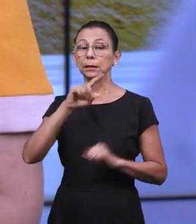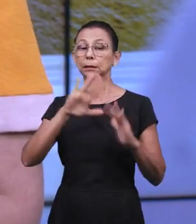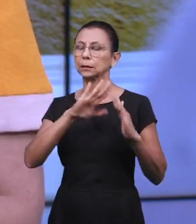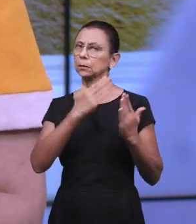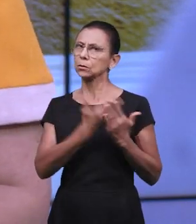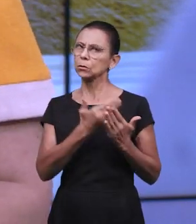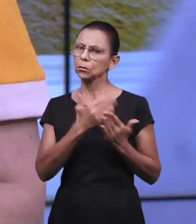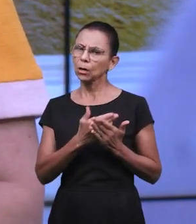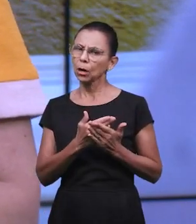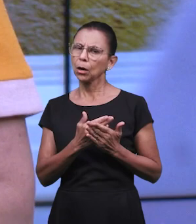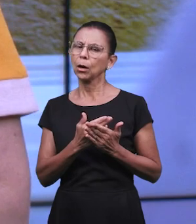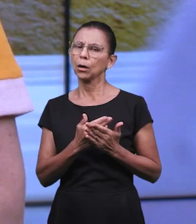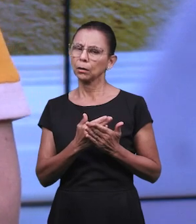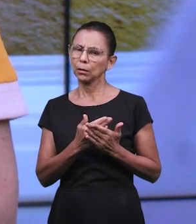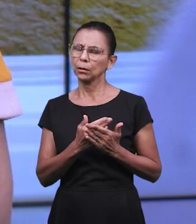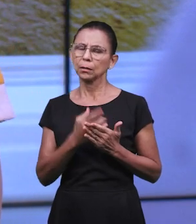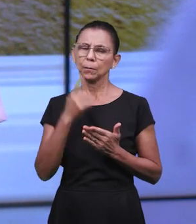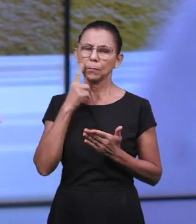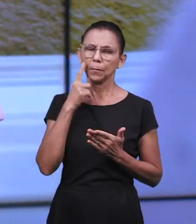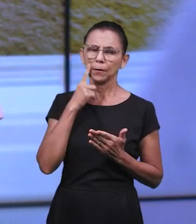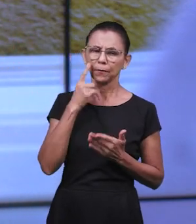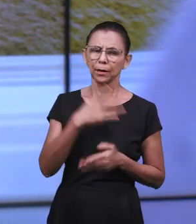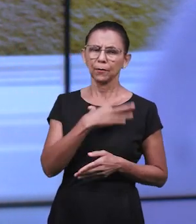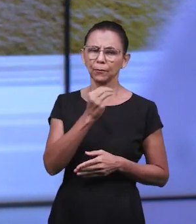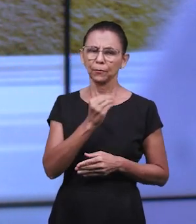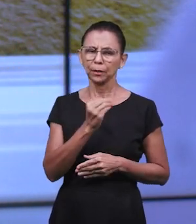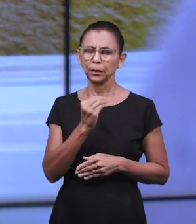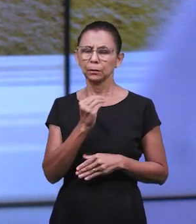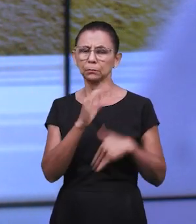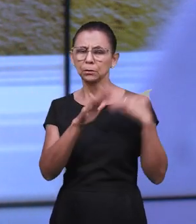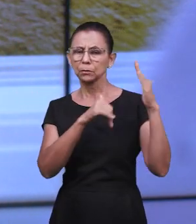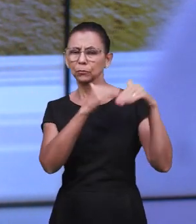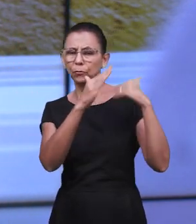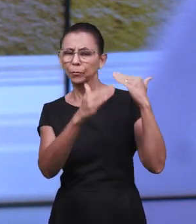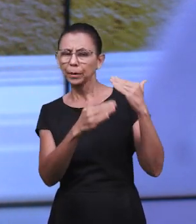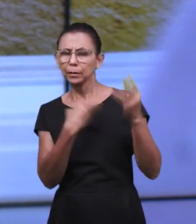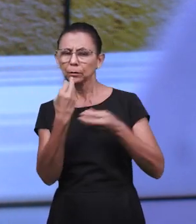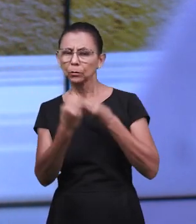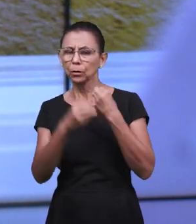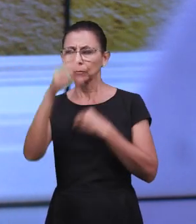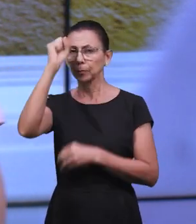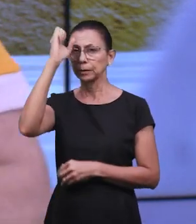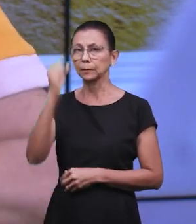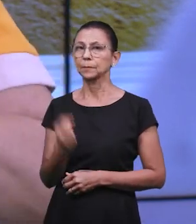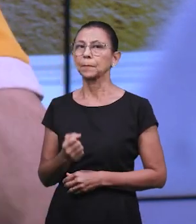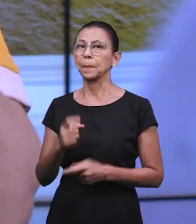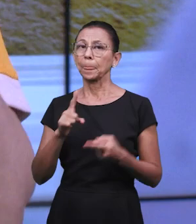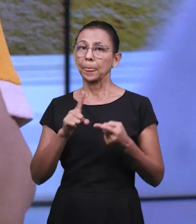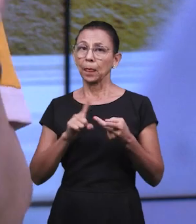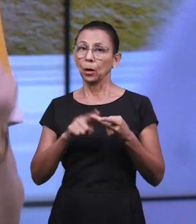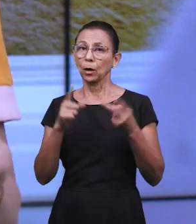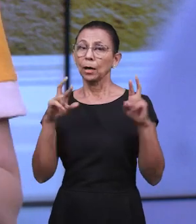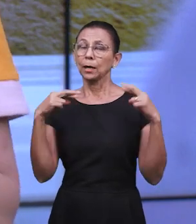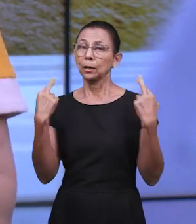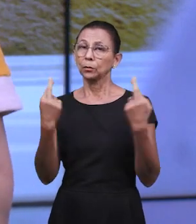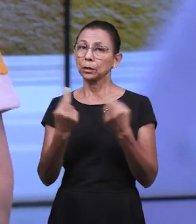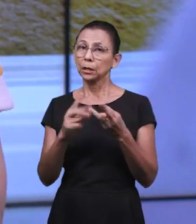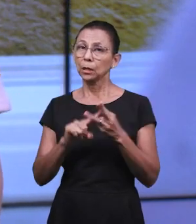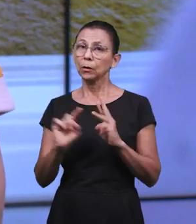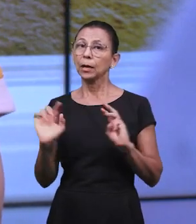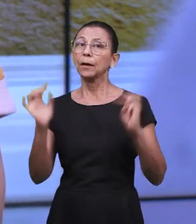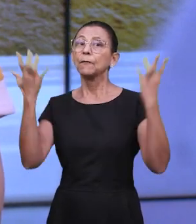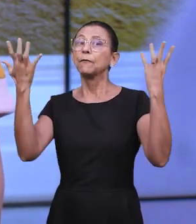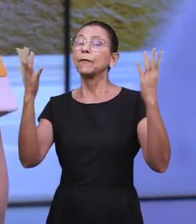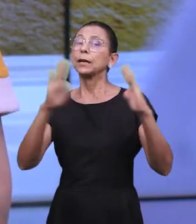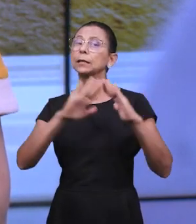de vez em quando, para acompanhar o processo de desenvolvimento e aprendizagem do filho, ir às reuniões, ir aos eventos que tem